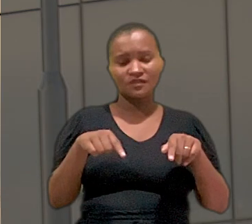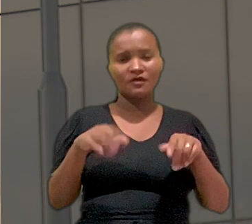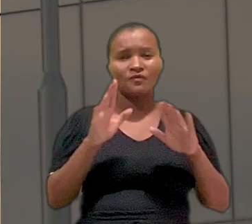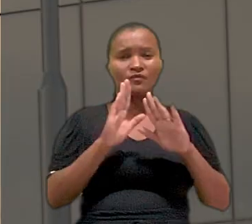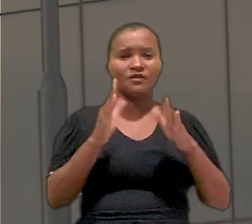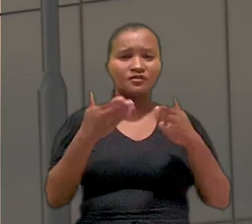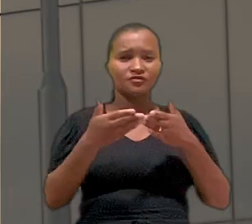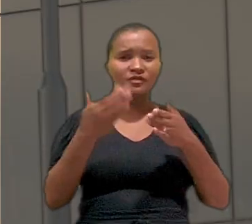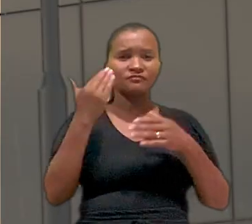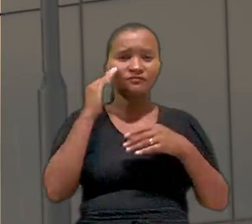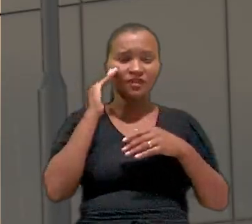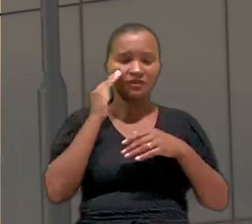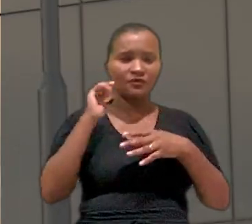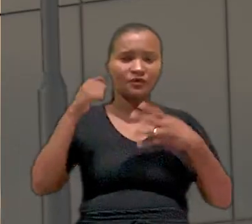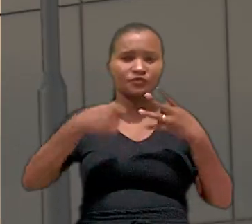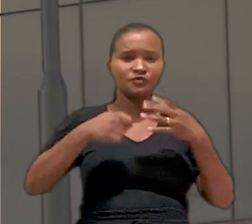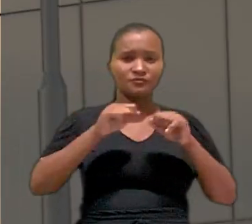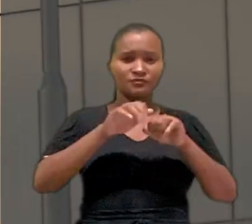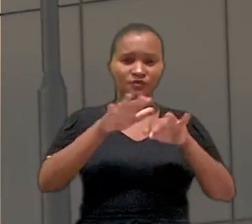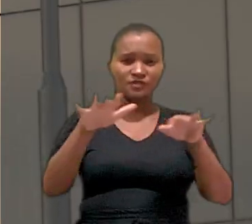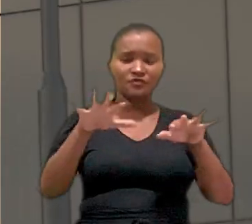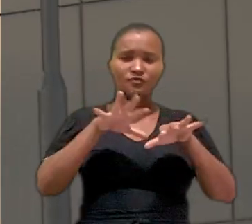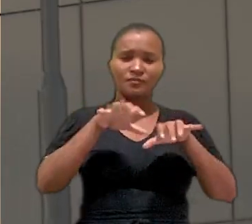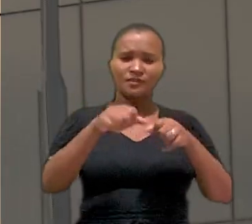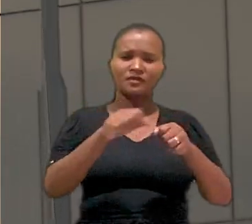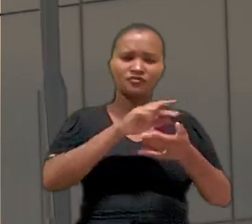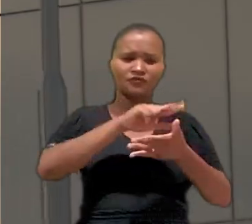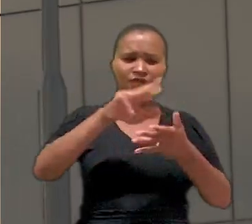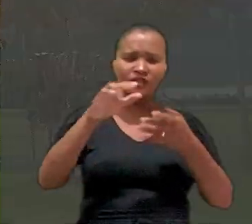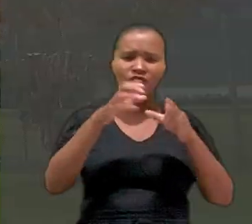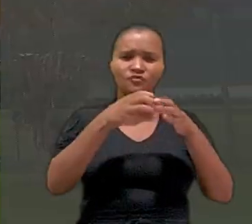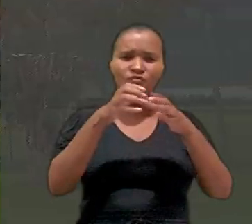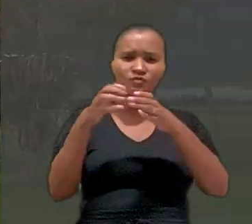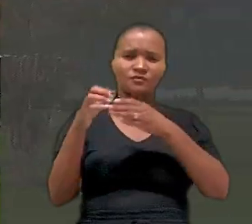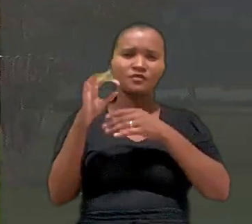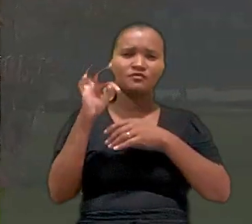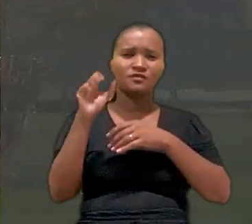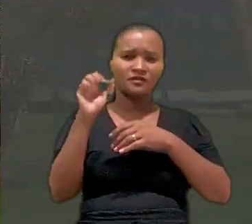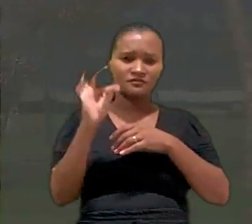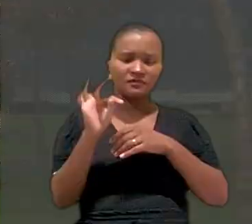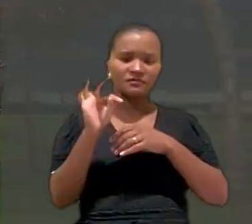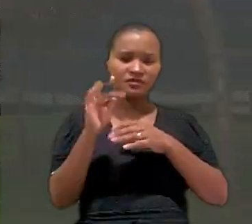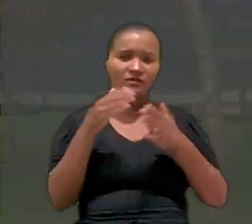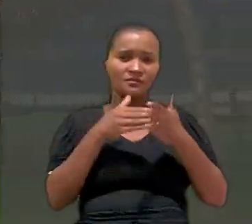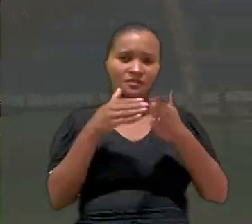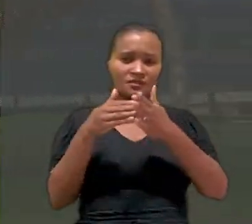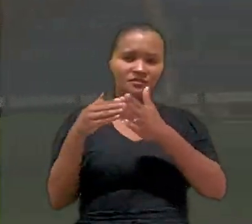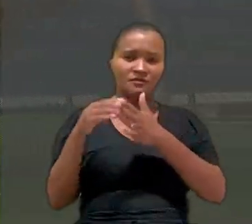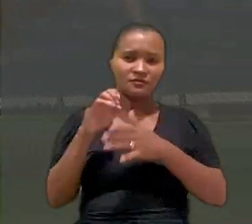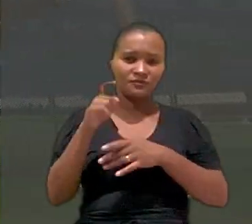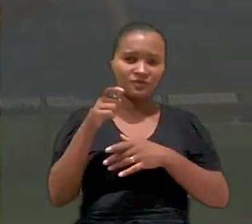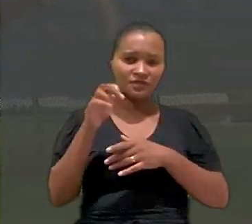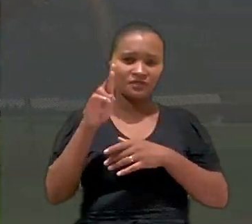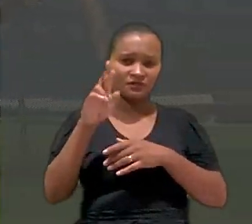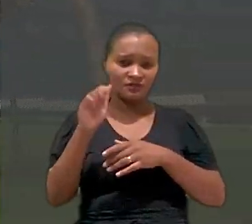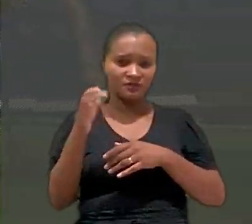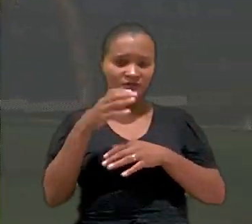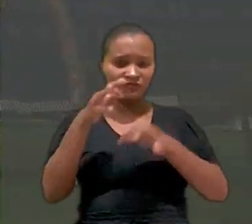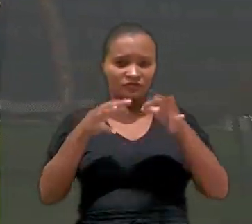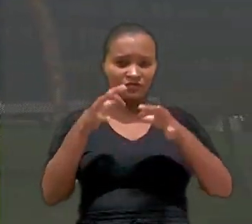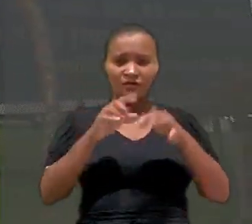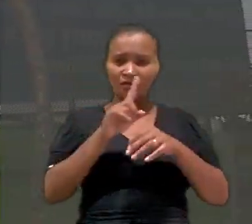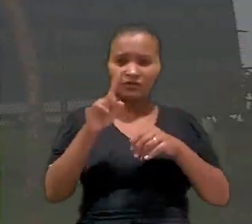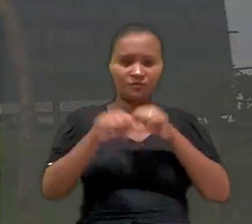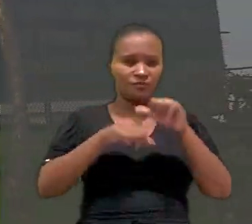O colegiado considerou ainda a jurisprudência dominante em diversas turmas do TST de que a liquidação extrajudicial do banco